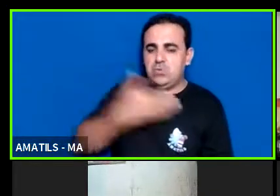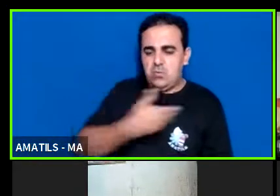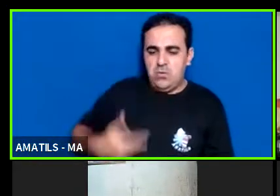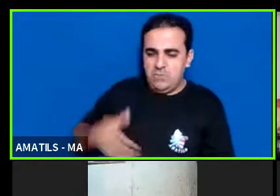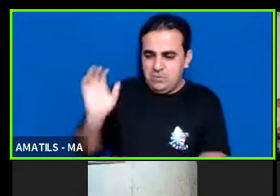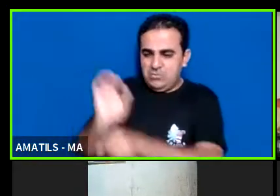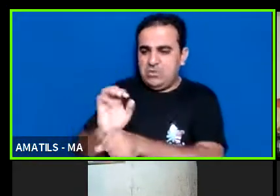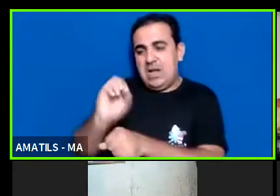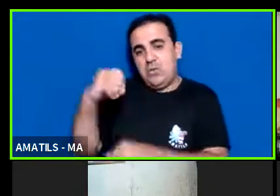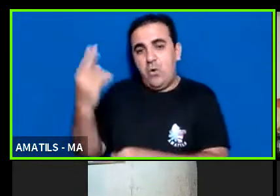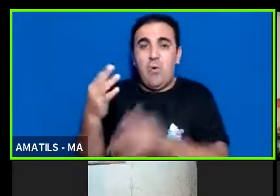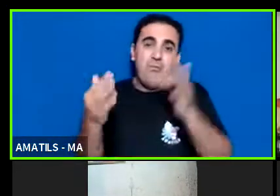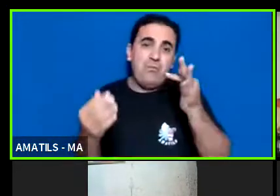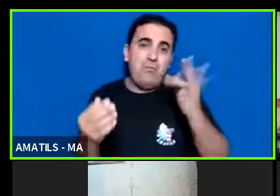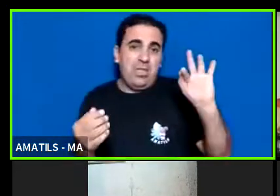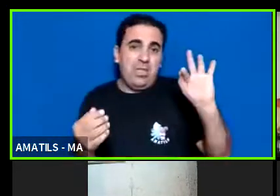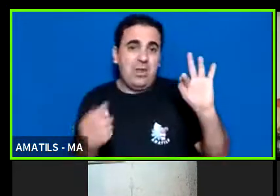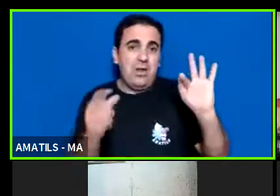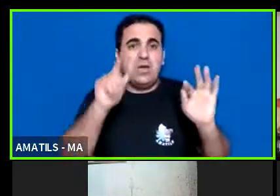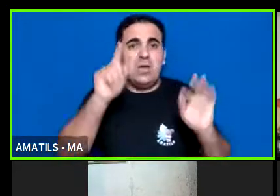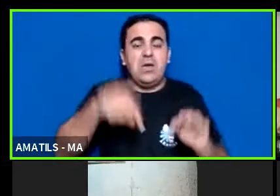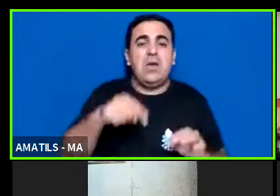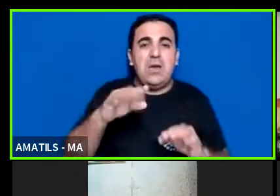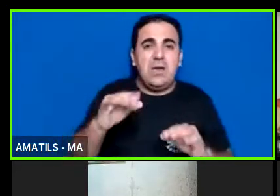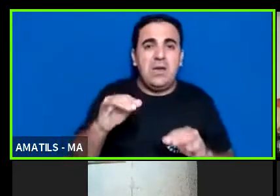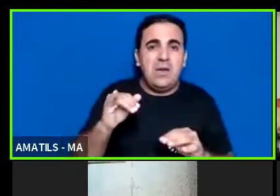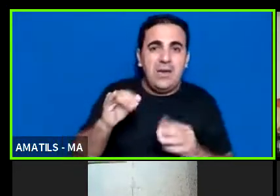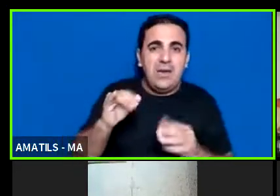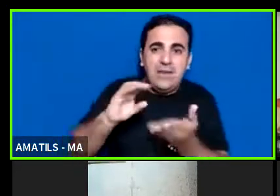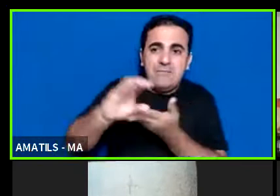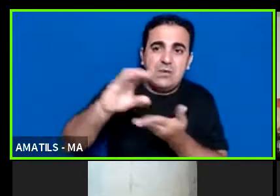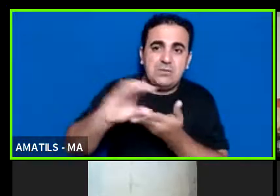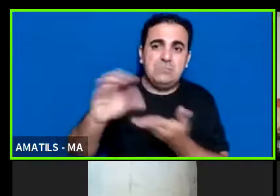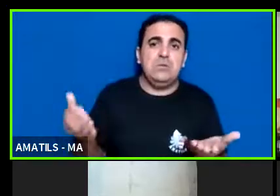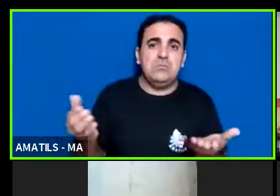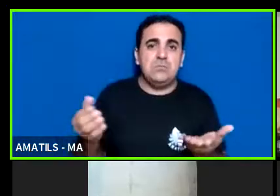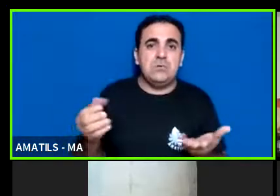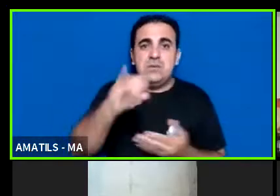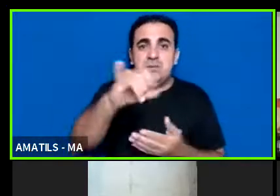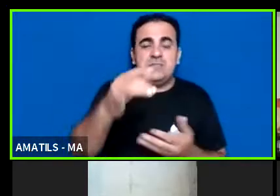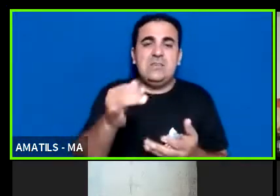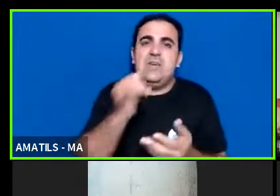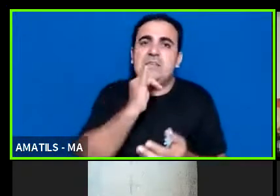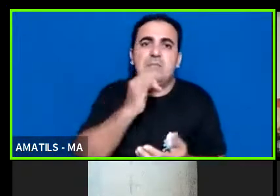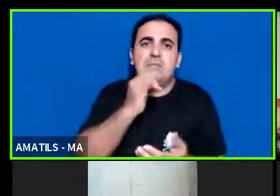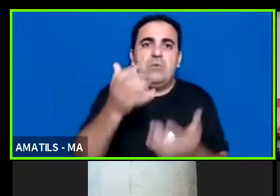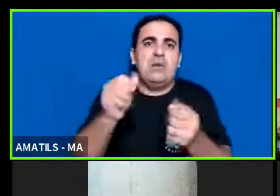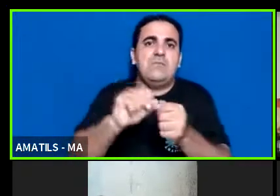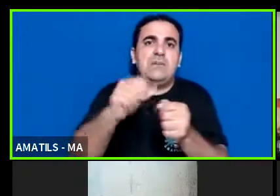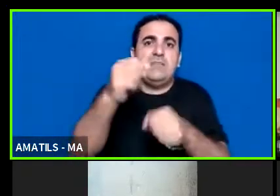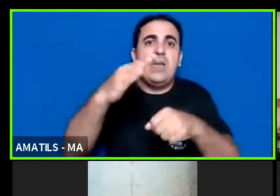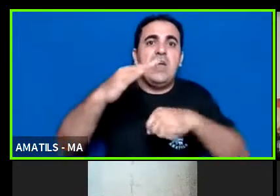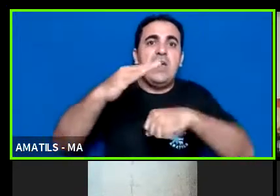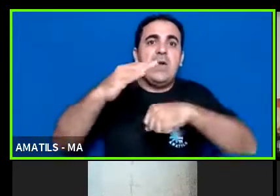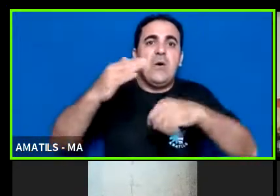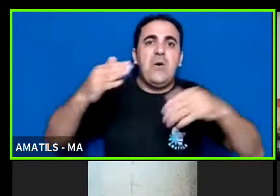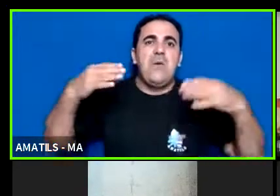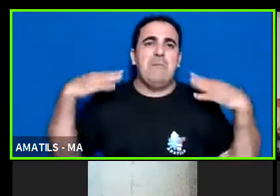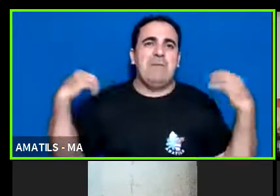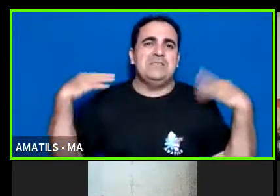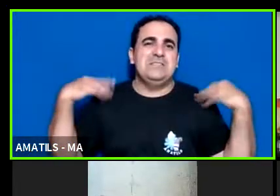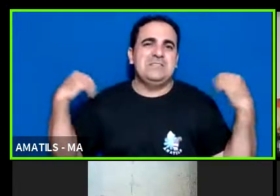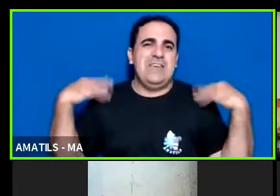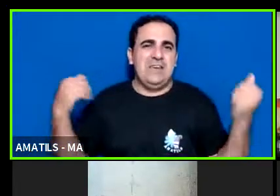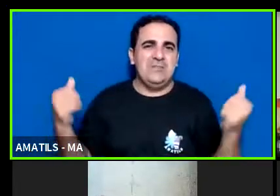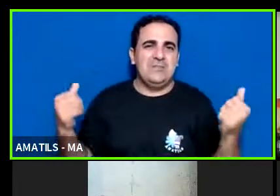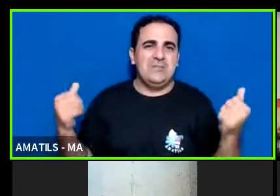rendimento quer fazer uma atividade por exemplo um passeio de cadeira de rodas com 10 quilômetros de distância